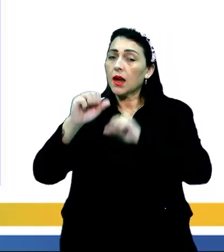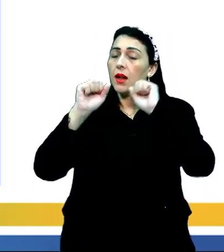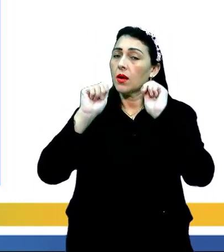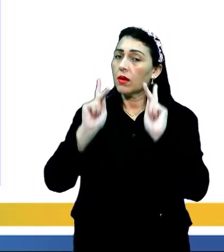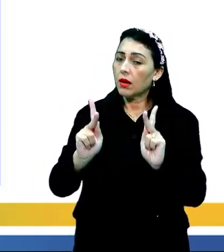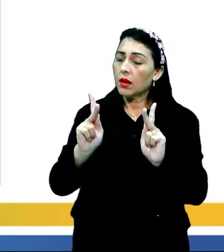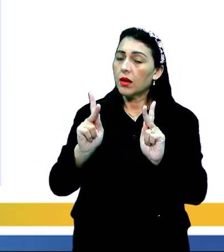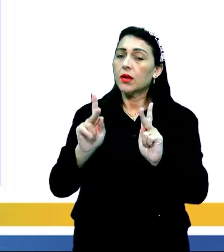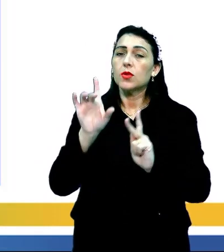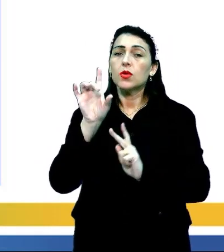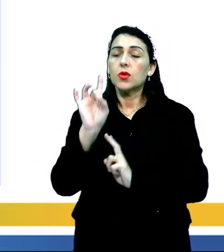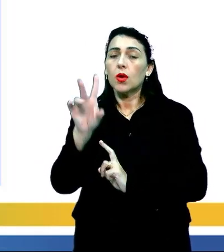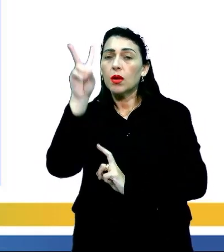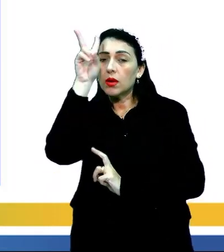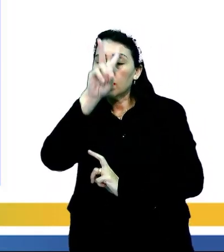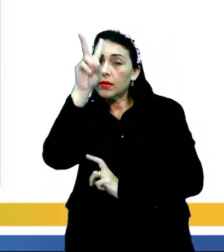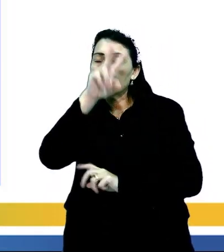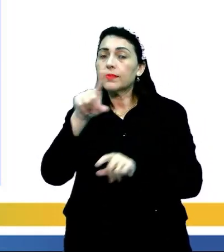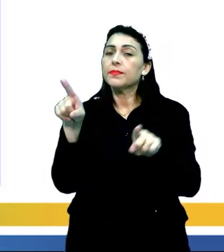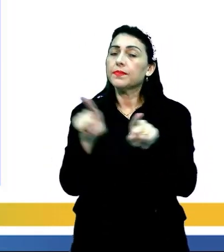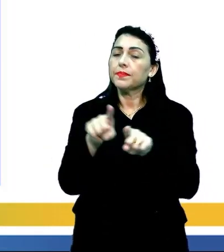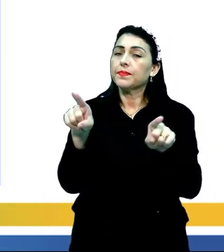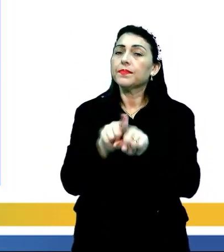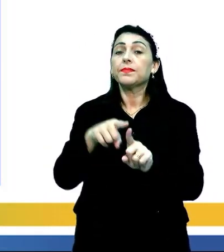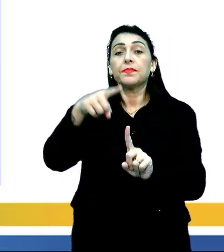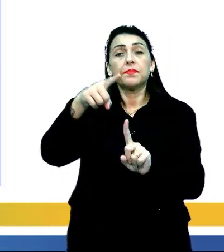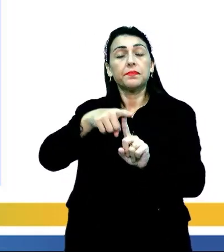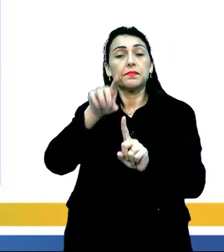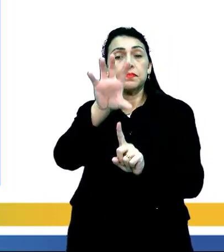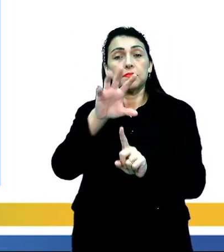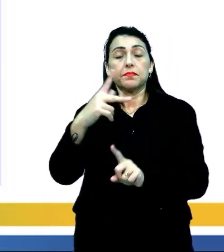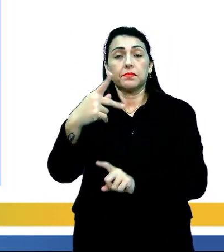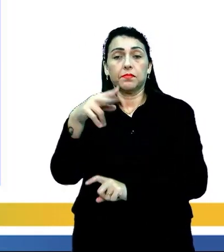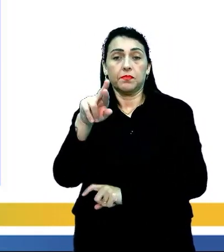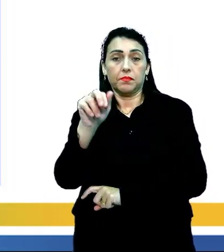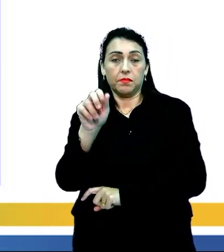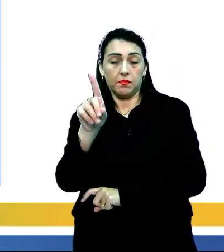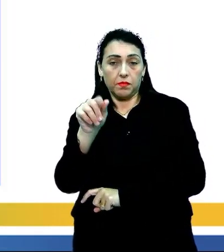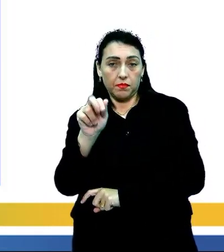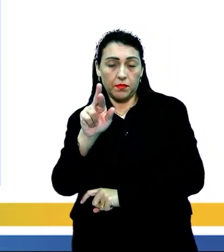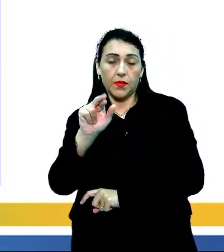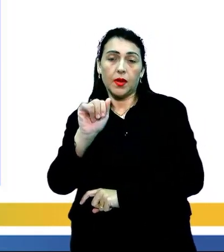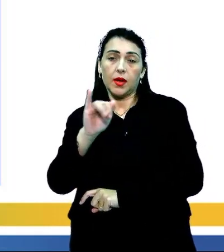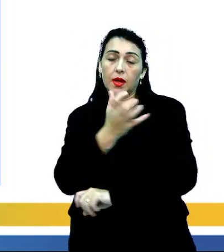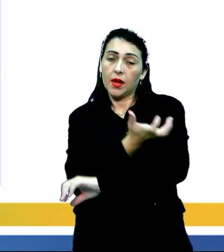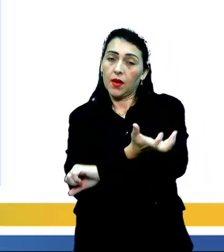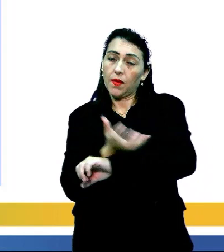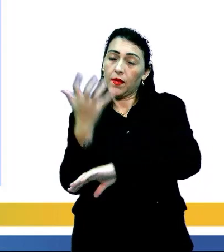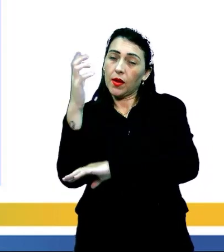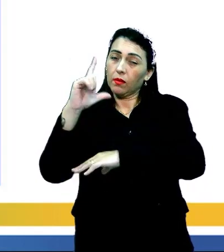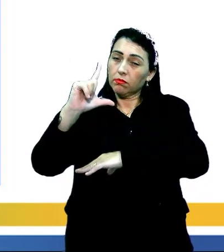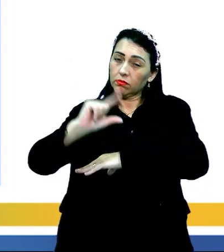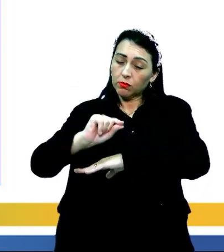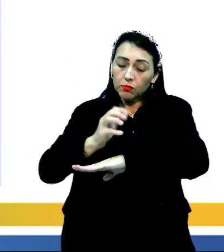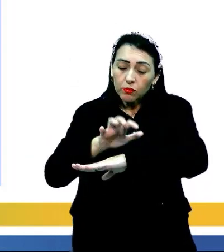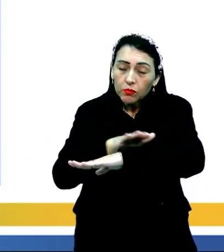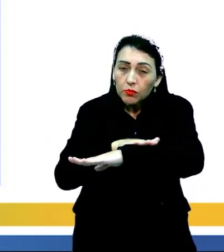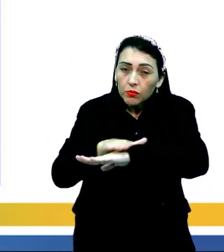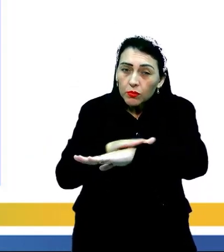ok? Só lembrando também que o domínio das pradarias é uma vegetação rasteira,